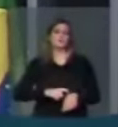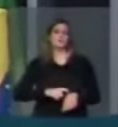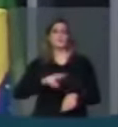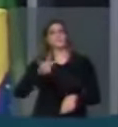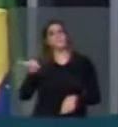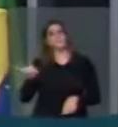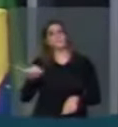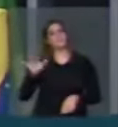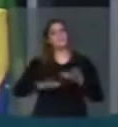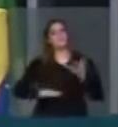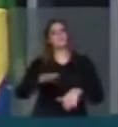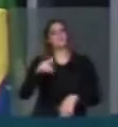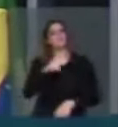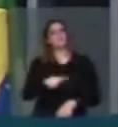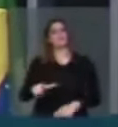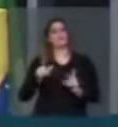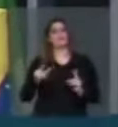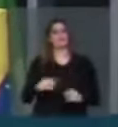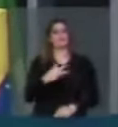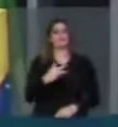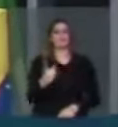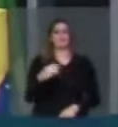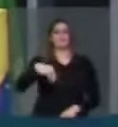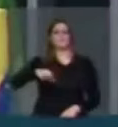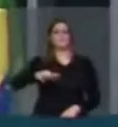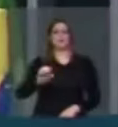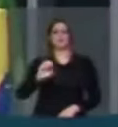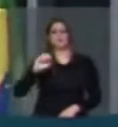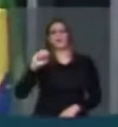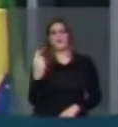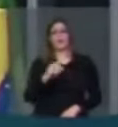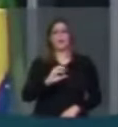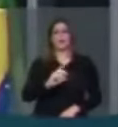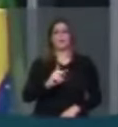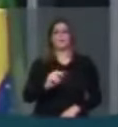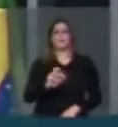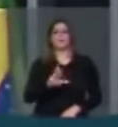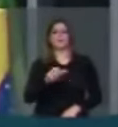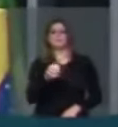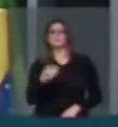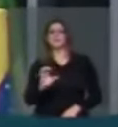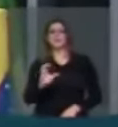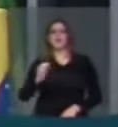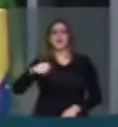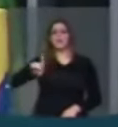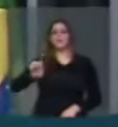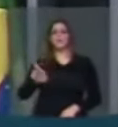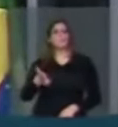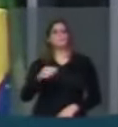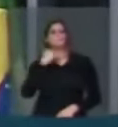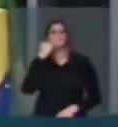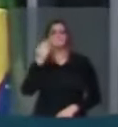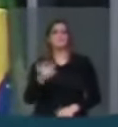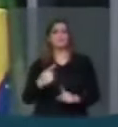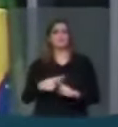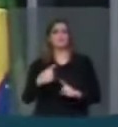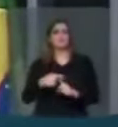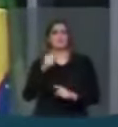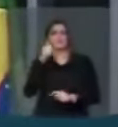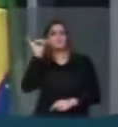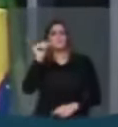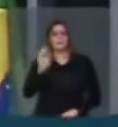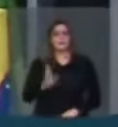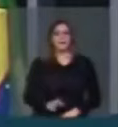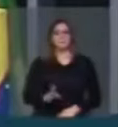31 de março ou uma nova operação Condor não serão suficientes para impedir o Brasil e a América Latina